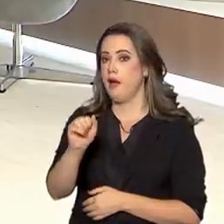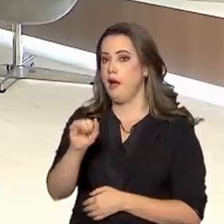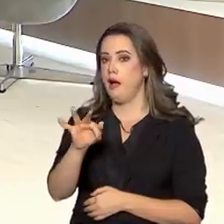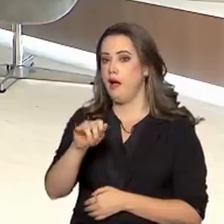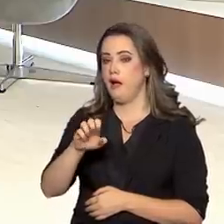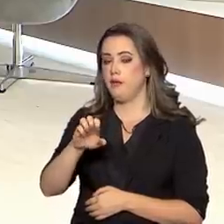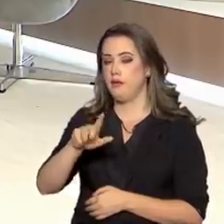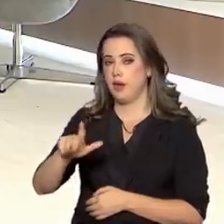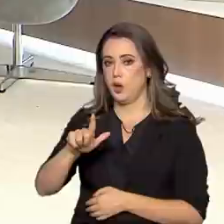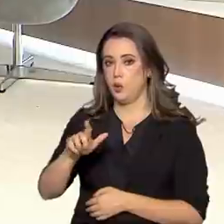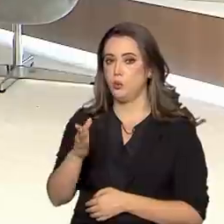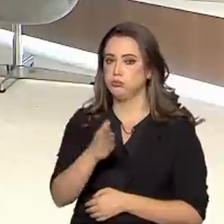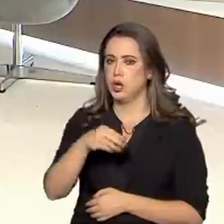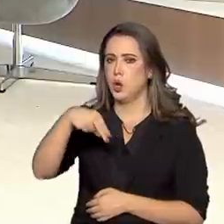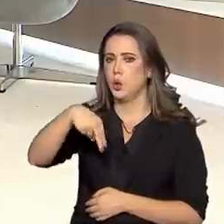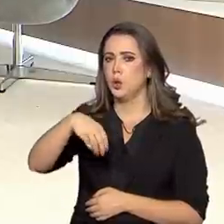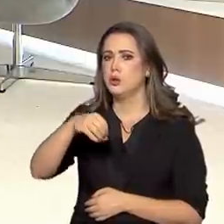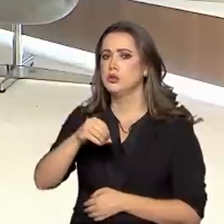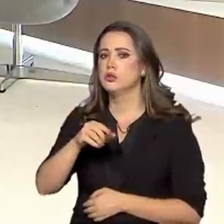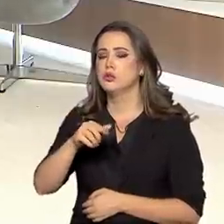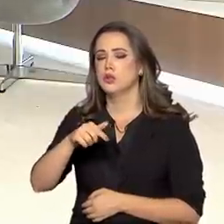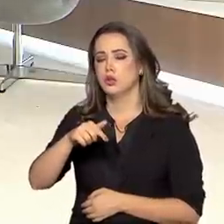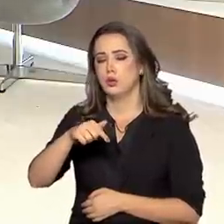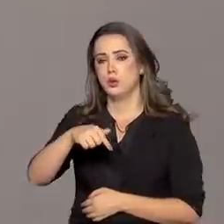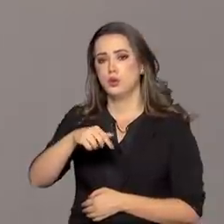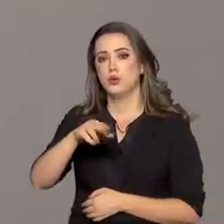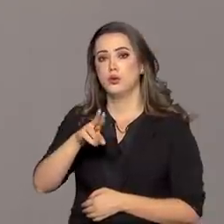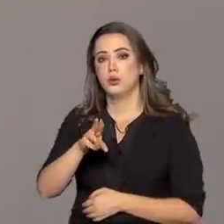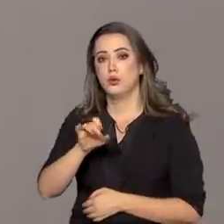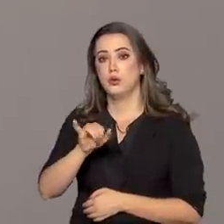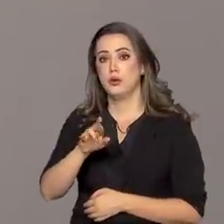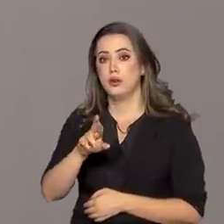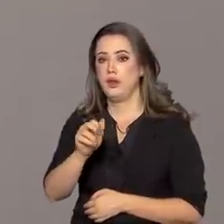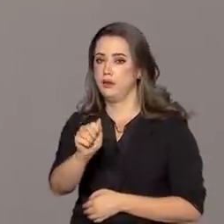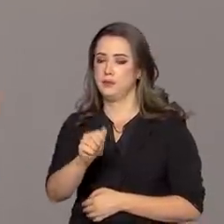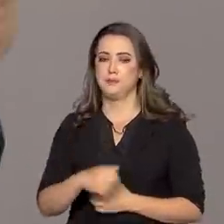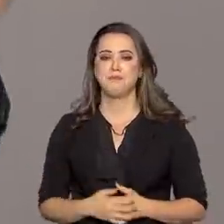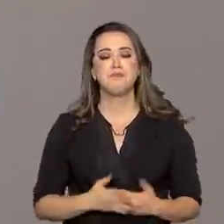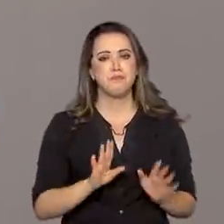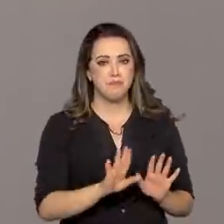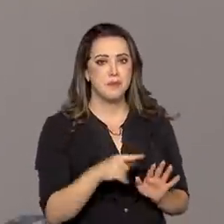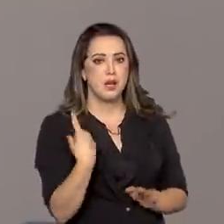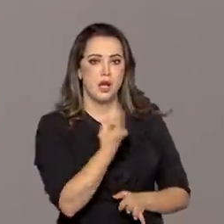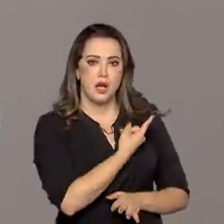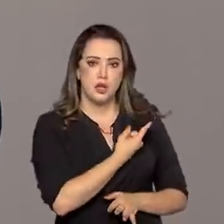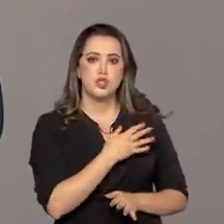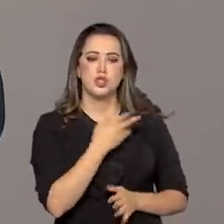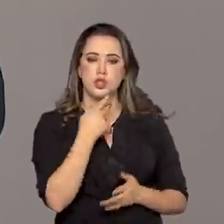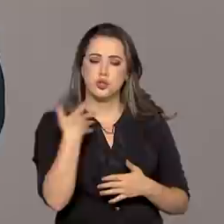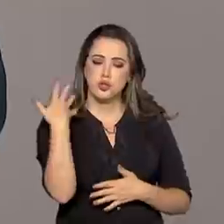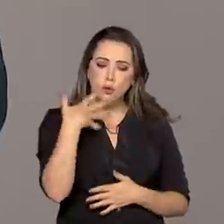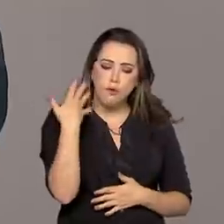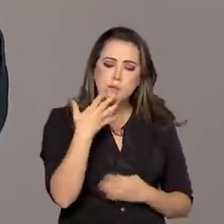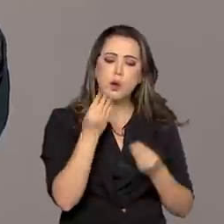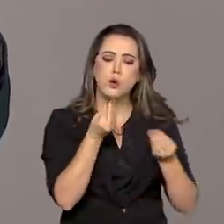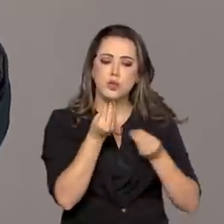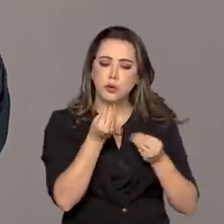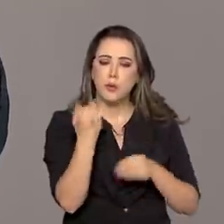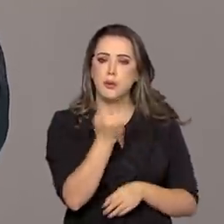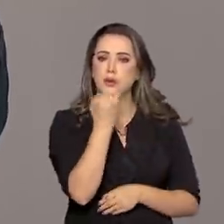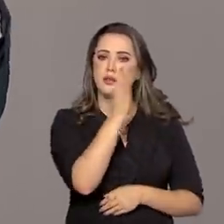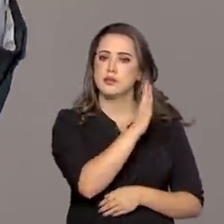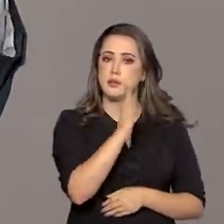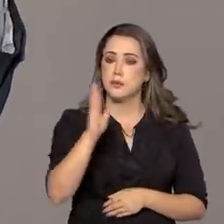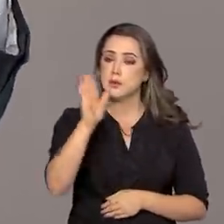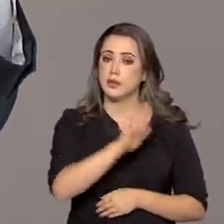Presidente, do primeiro bloco, a gente falou um pouco dessa história grandiosa da Biblioteca Nacional, só que faltou uma pergunta que eu acho interessante, que é essa